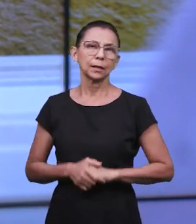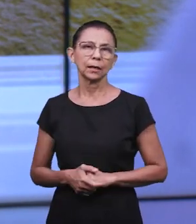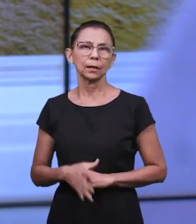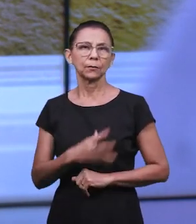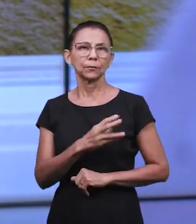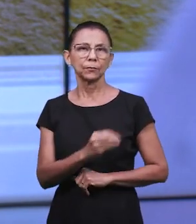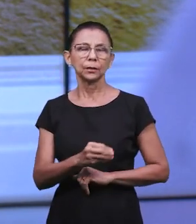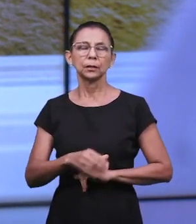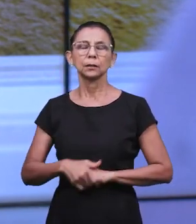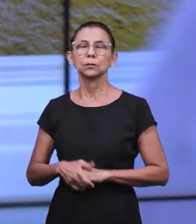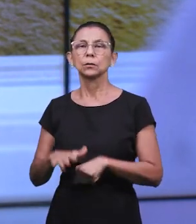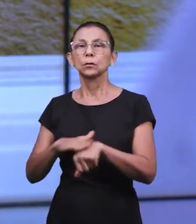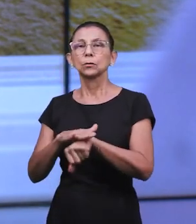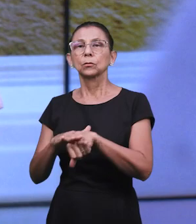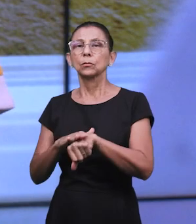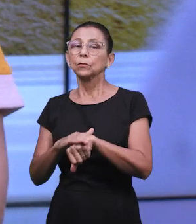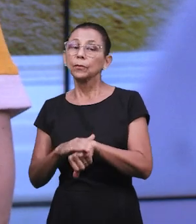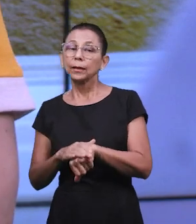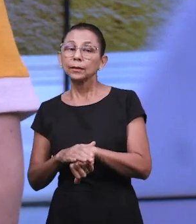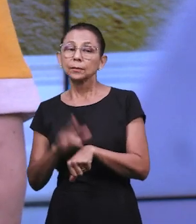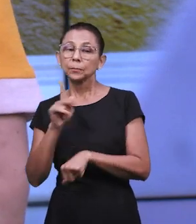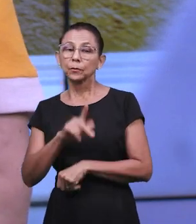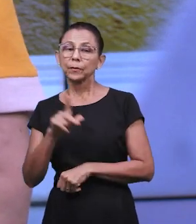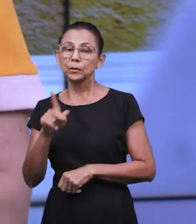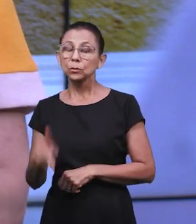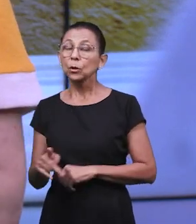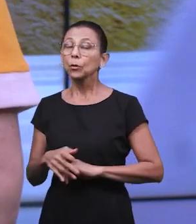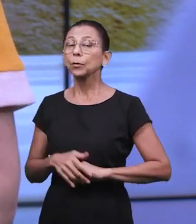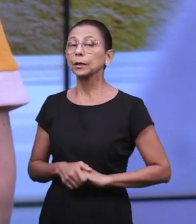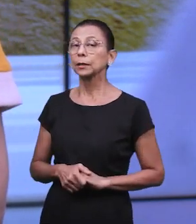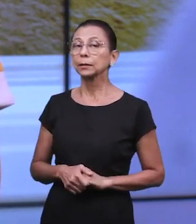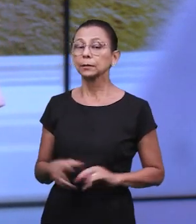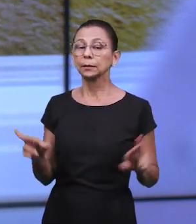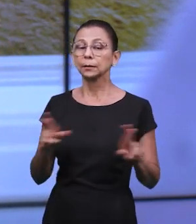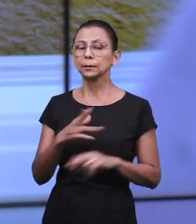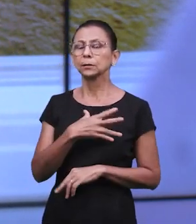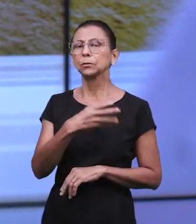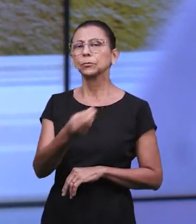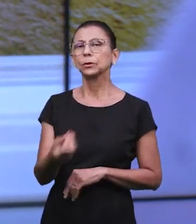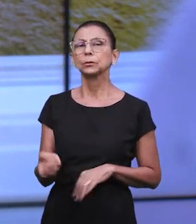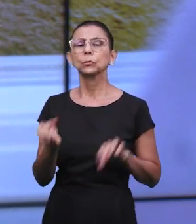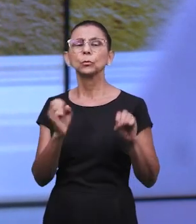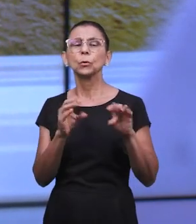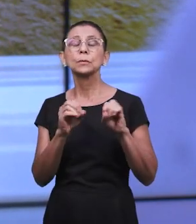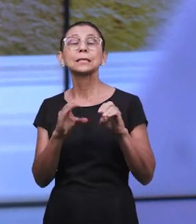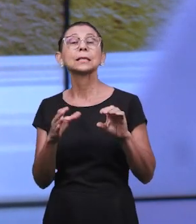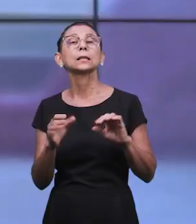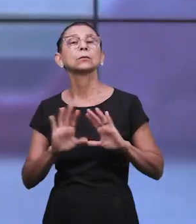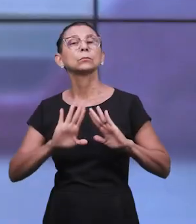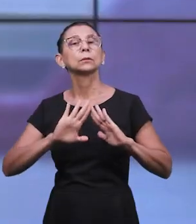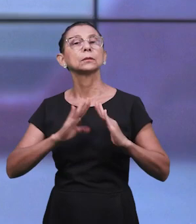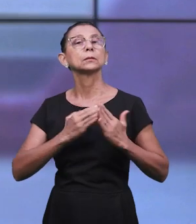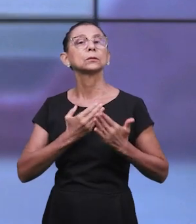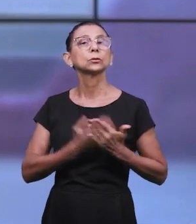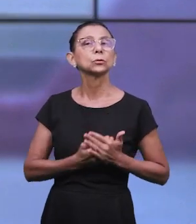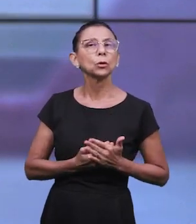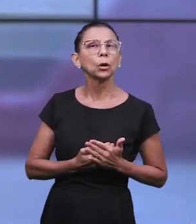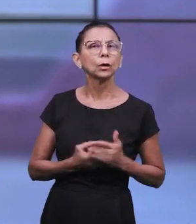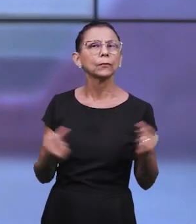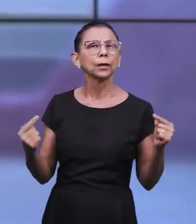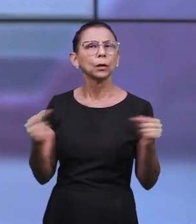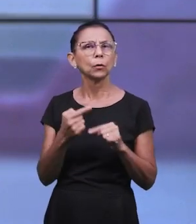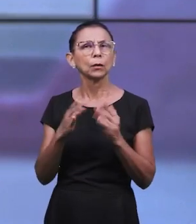instrua, converse com as professoras a seu respeito. Qual ensino está sendo dado na escola? Tem algo